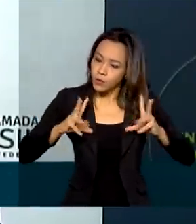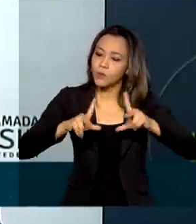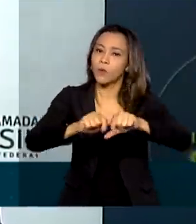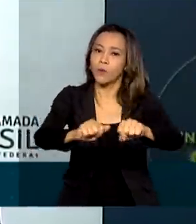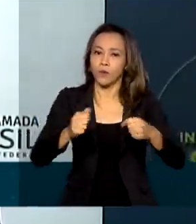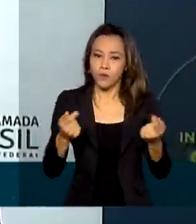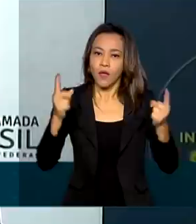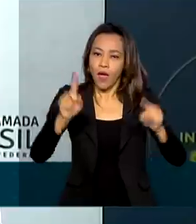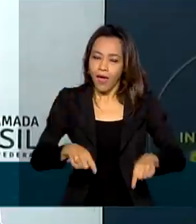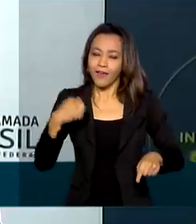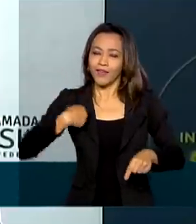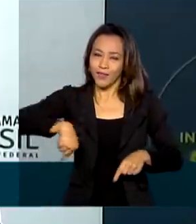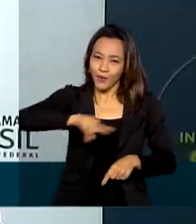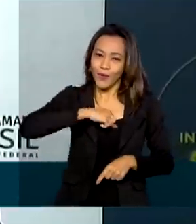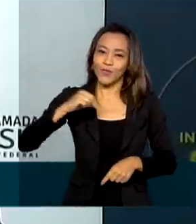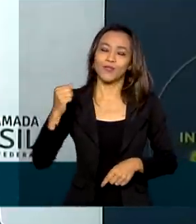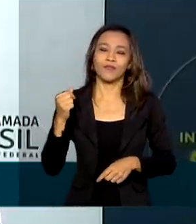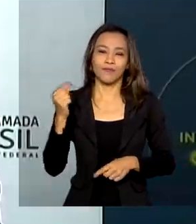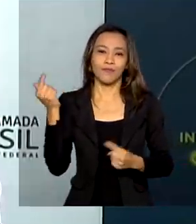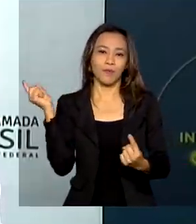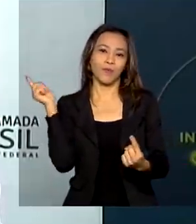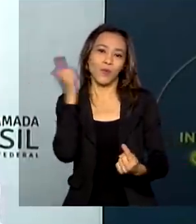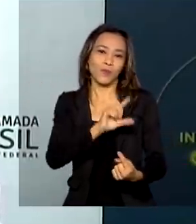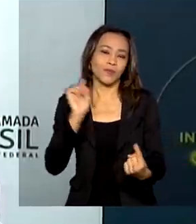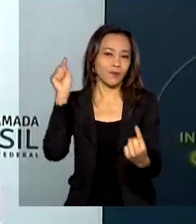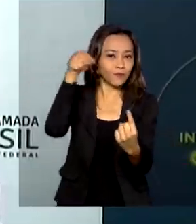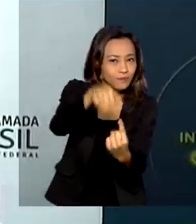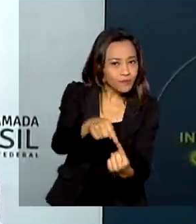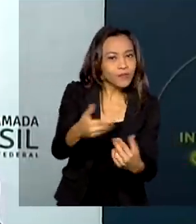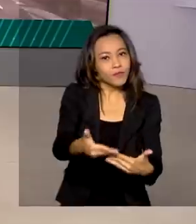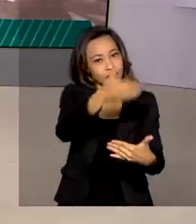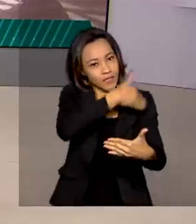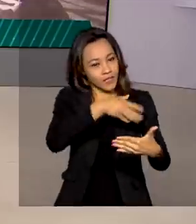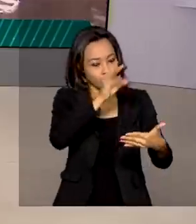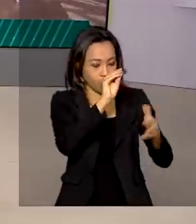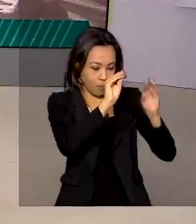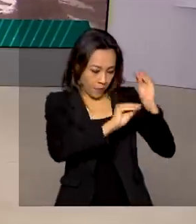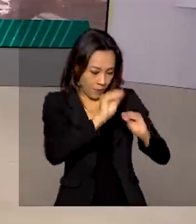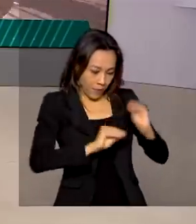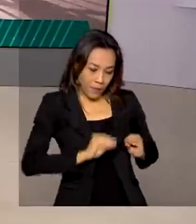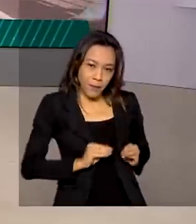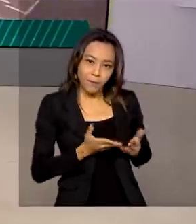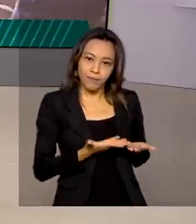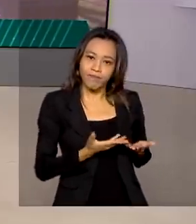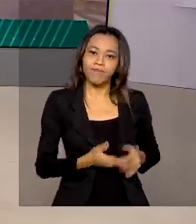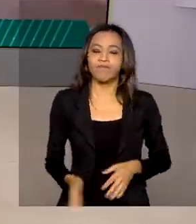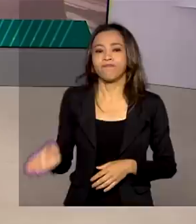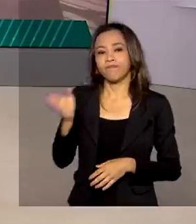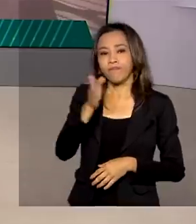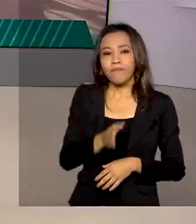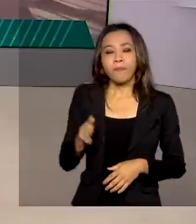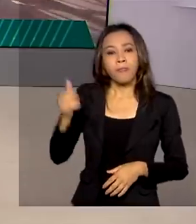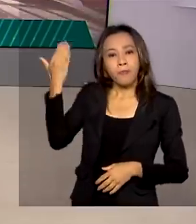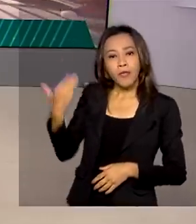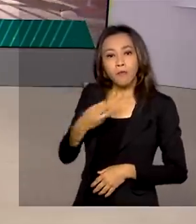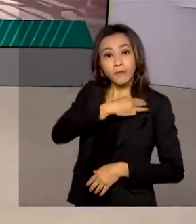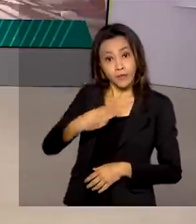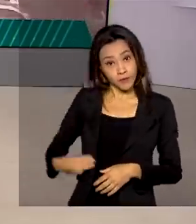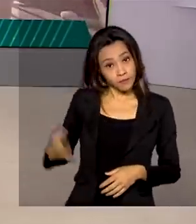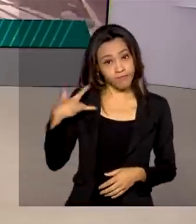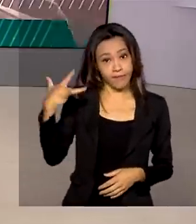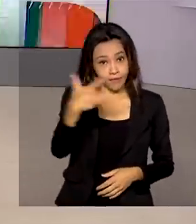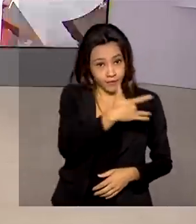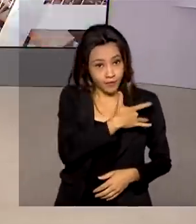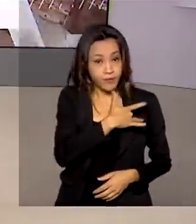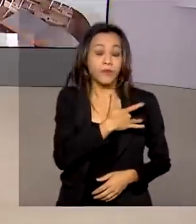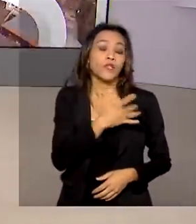é o que vai nos fazer atingir os objetivos que foram estipulados. O ministro da Saúde, Marcelo Queiroga, disse ontem